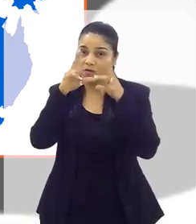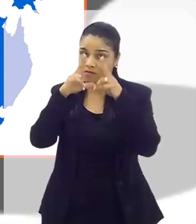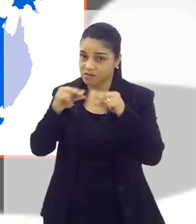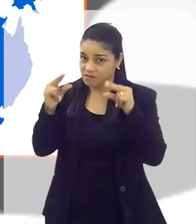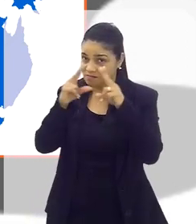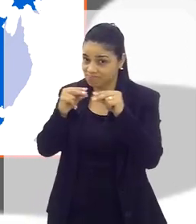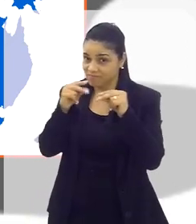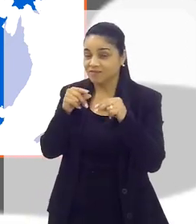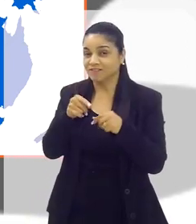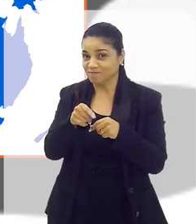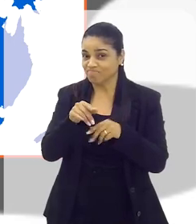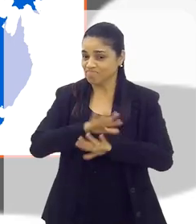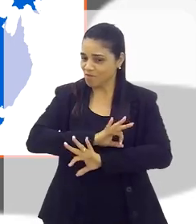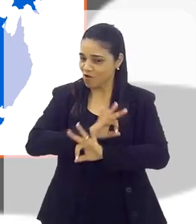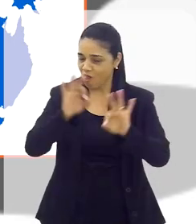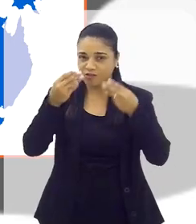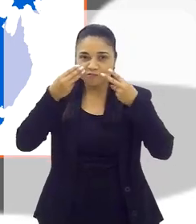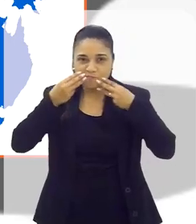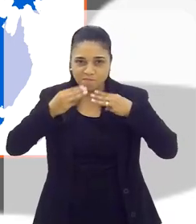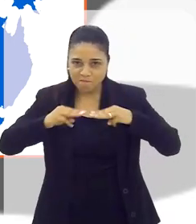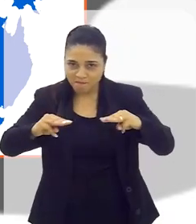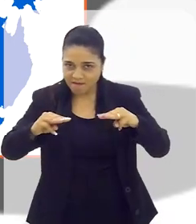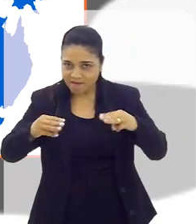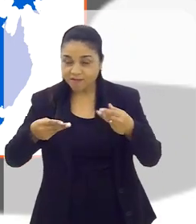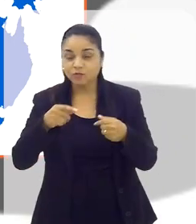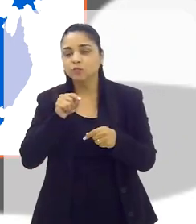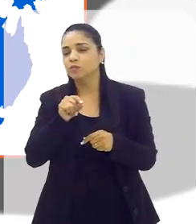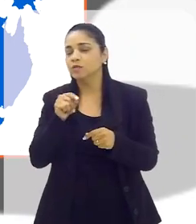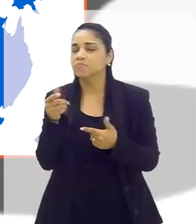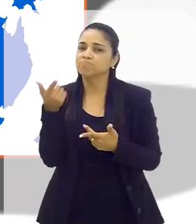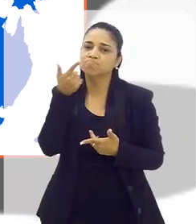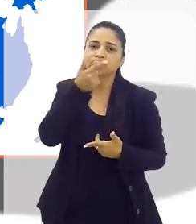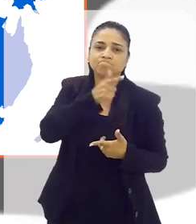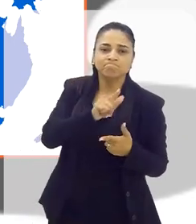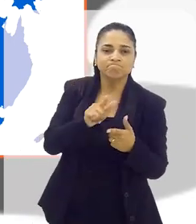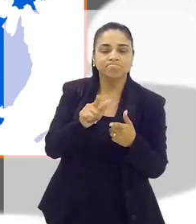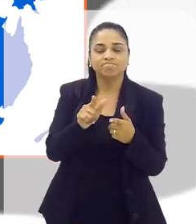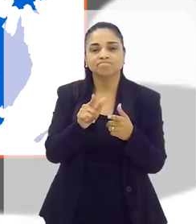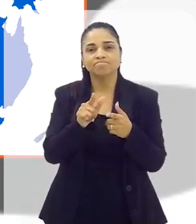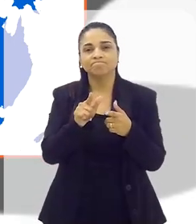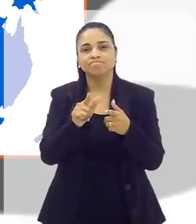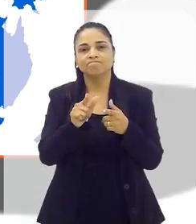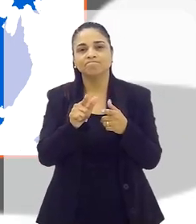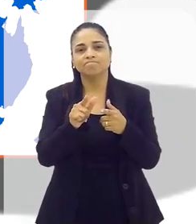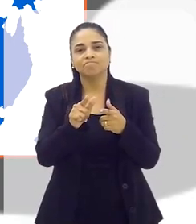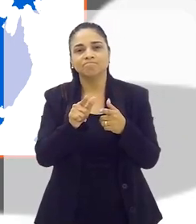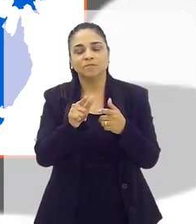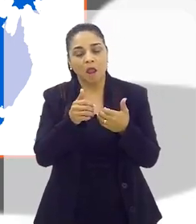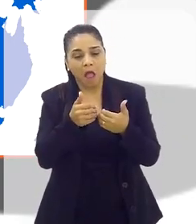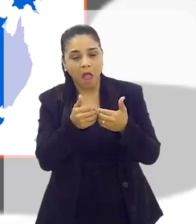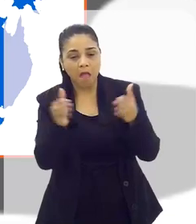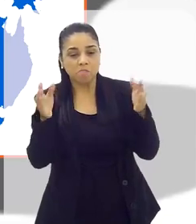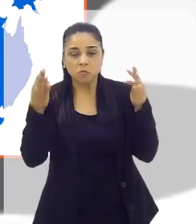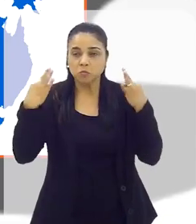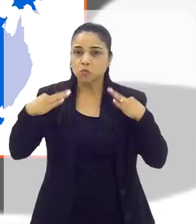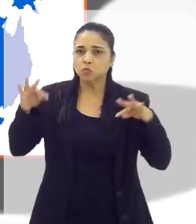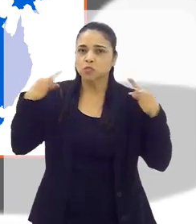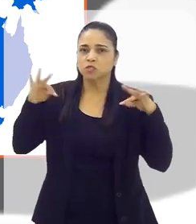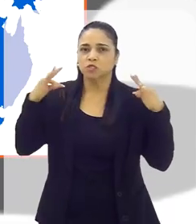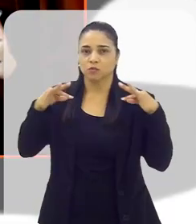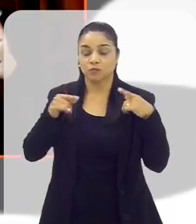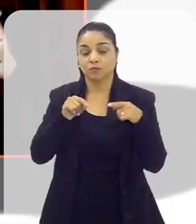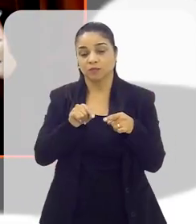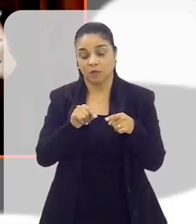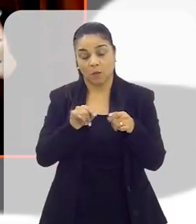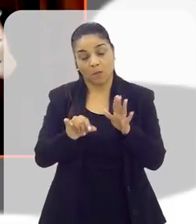citou como um exemplo fortuito de marketing, o que eles fizeram que deu essa, abre aspas, supremacia no turismo